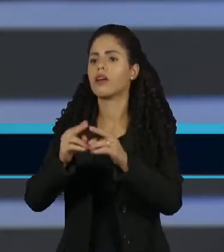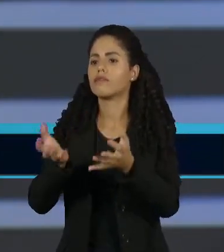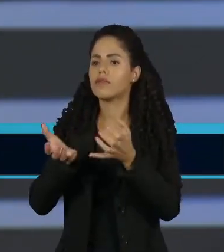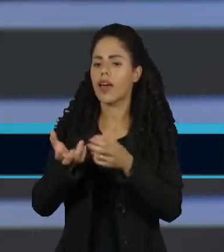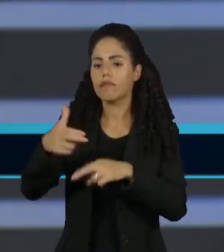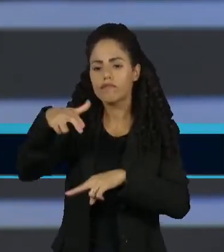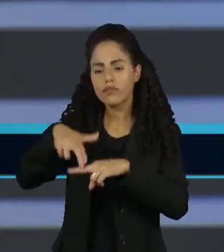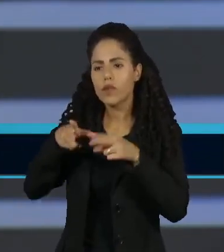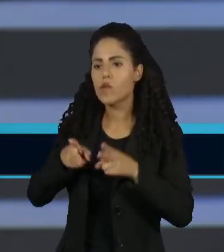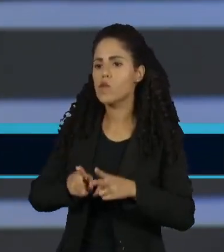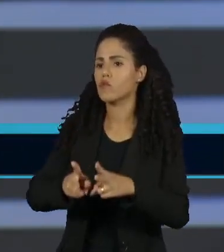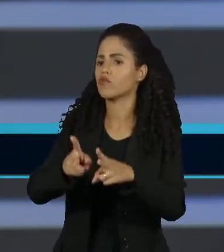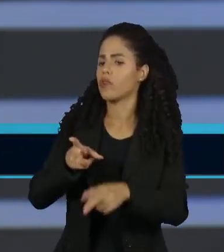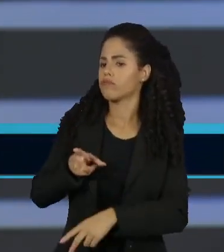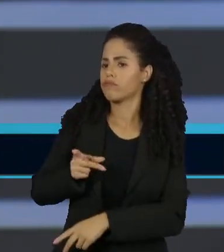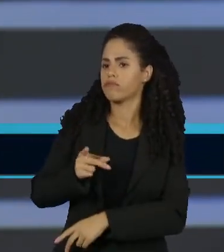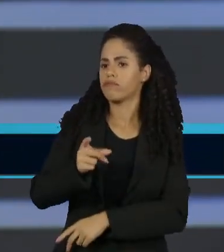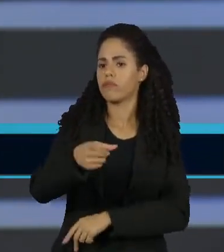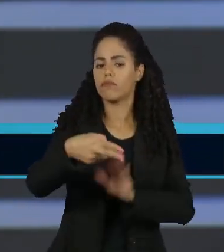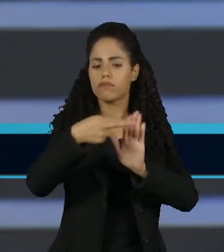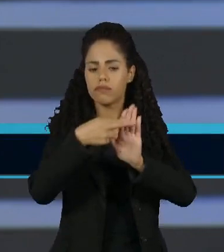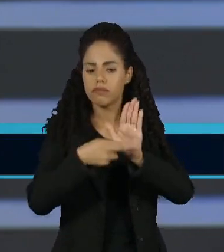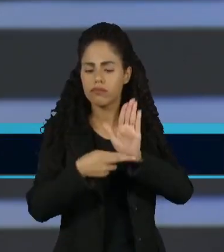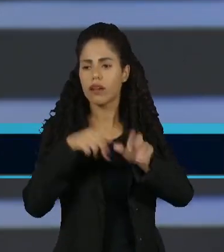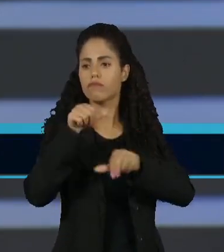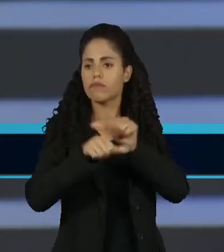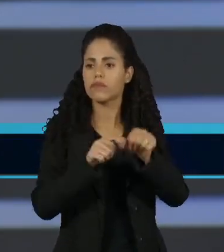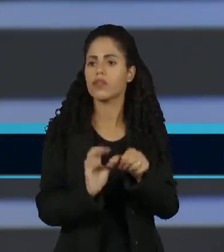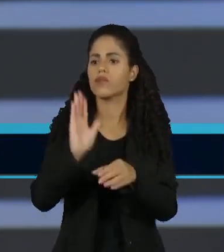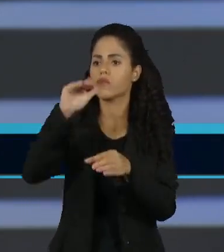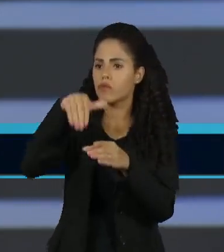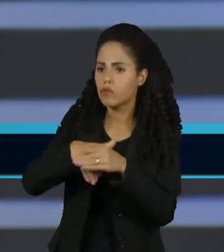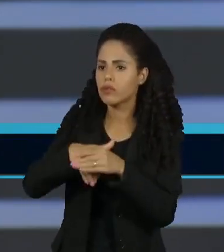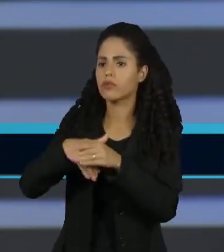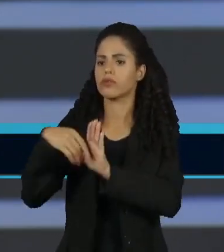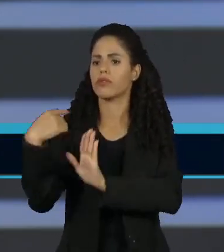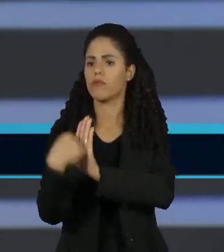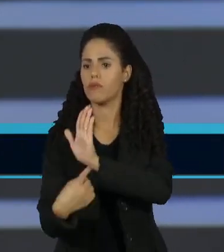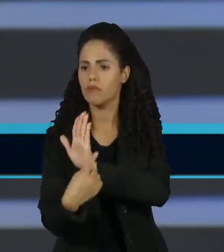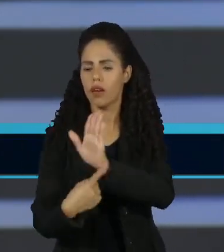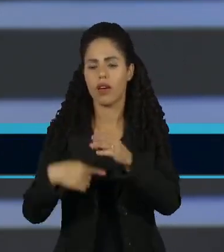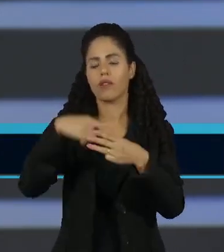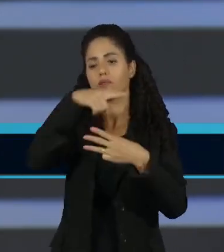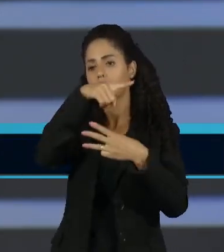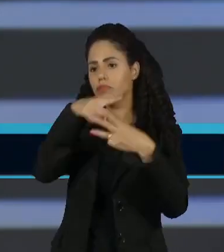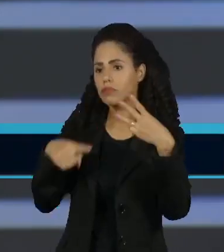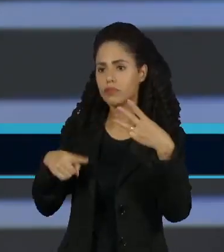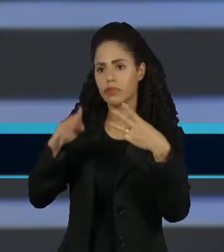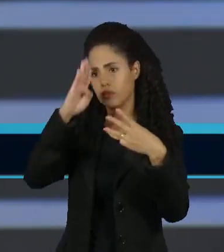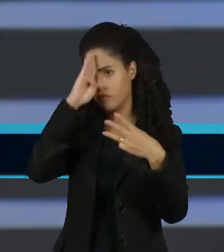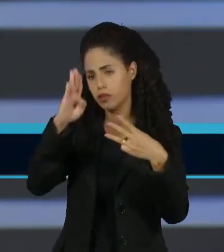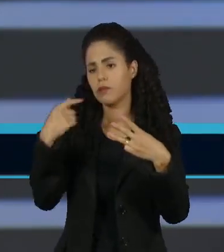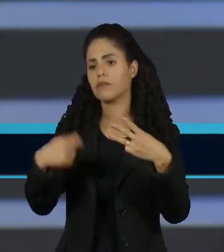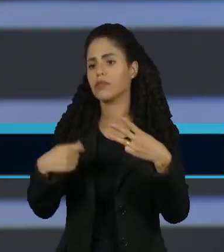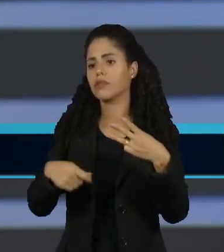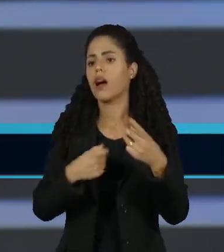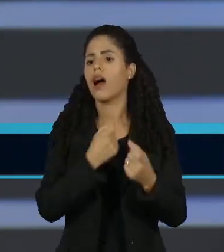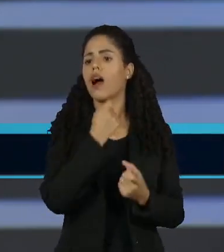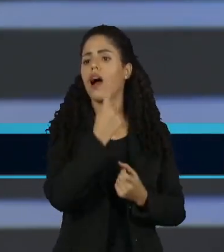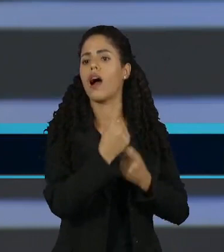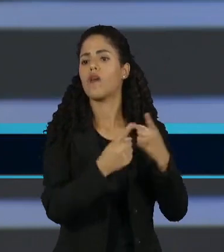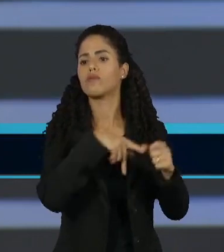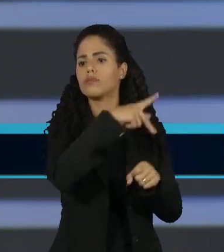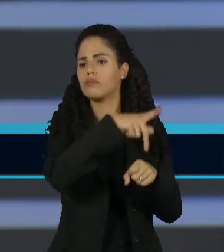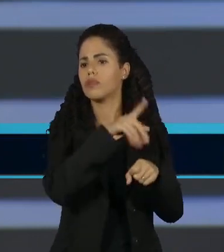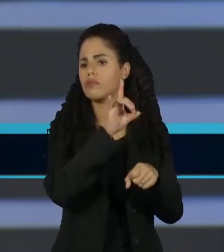permanente, ora mudança das regras de votação e veto que hoje estão depositadas em apenas algumas grandes